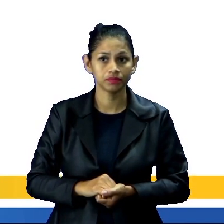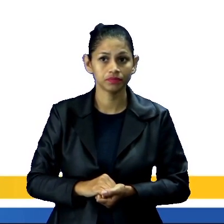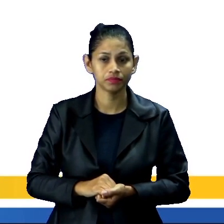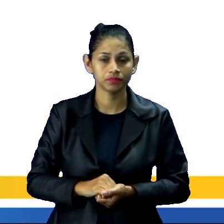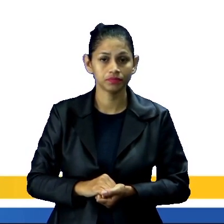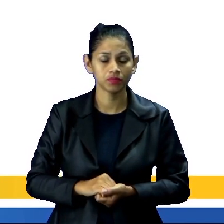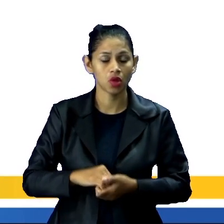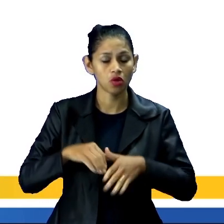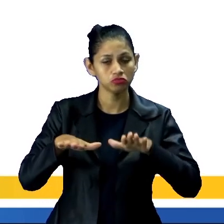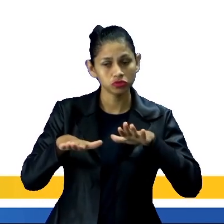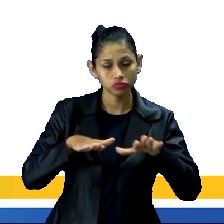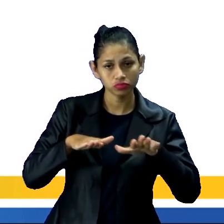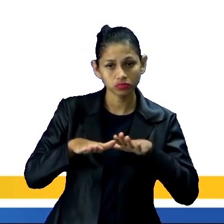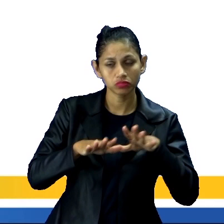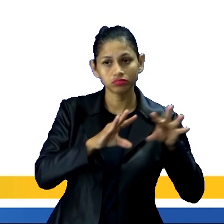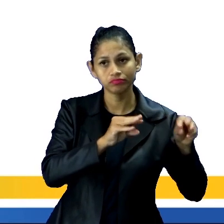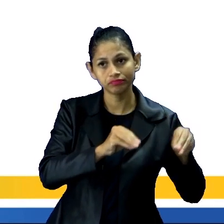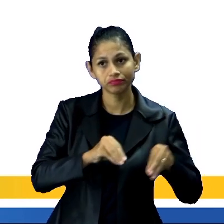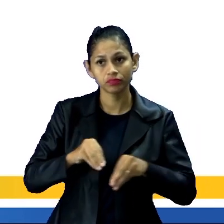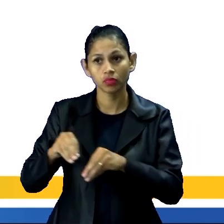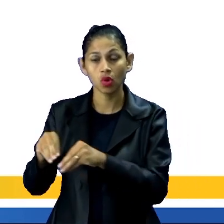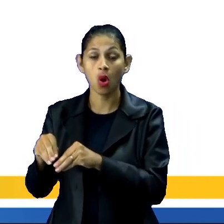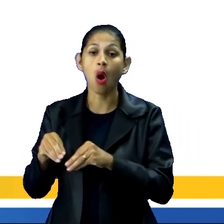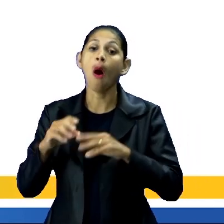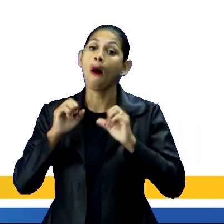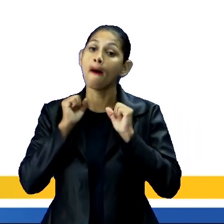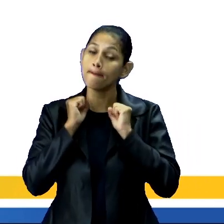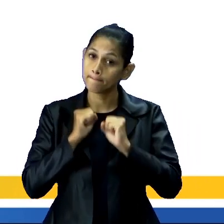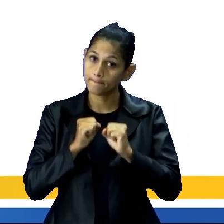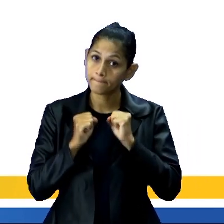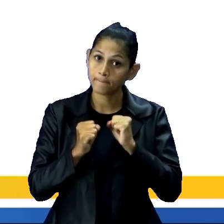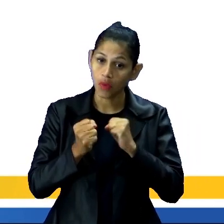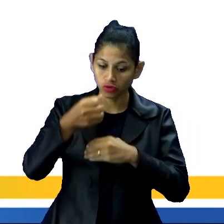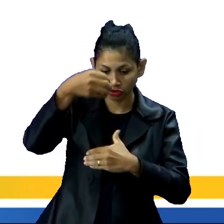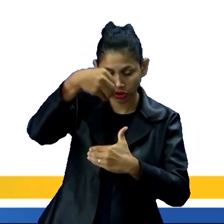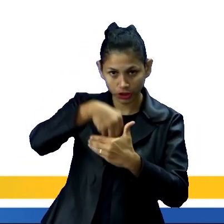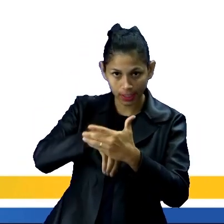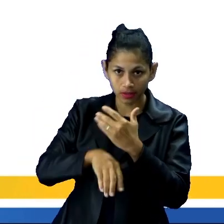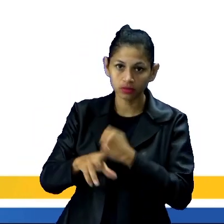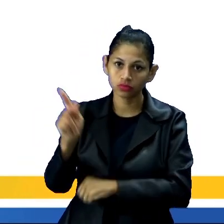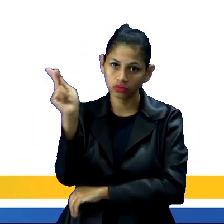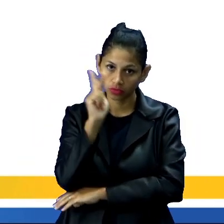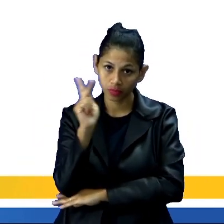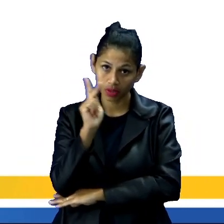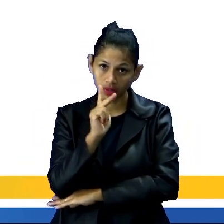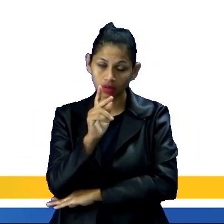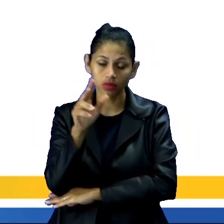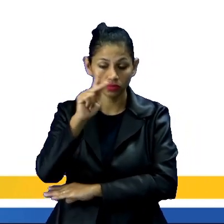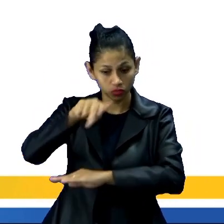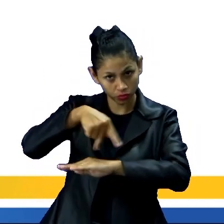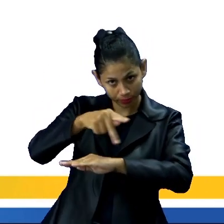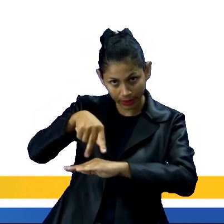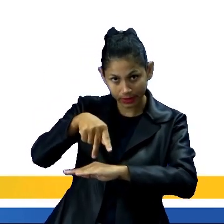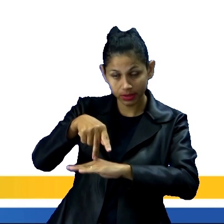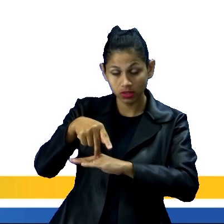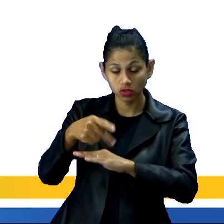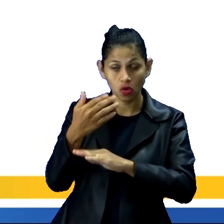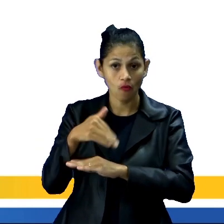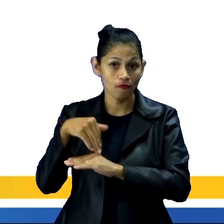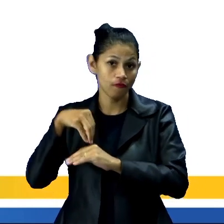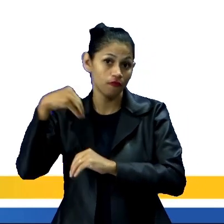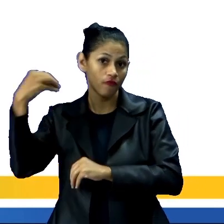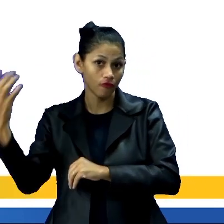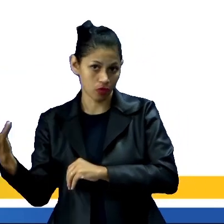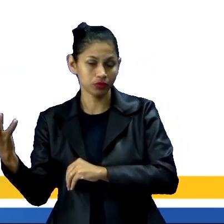Sobre os movimentos negatórios, podem ser externos ou internos. Vamos entender um pouquinho mais sobre isso, tá? Quando as pessoas migram de um